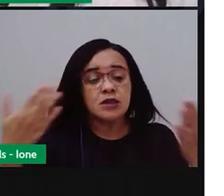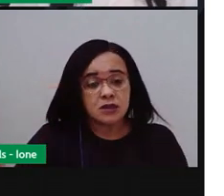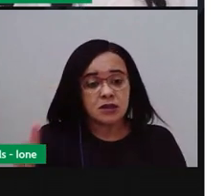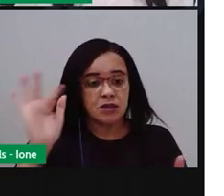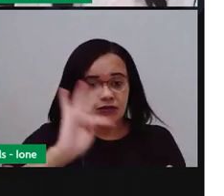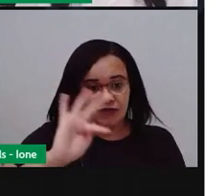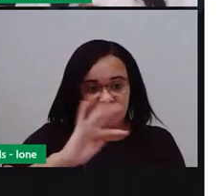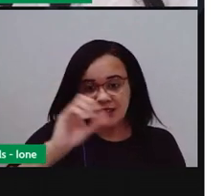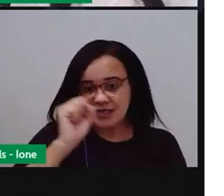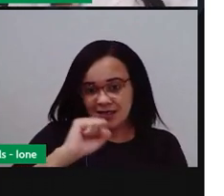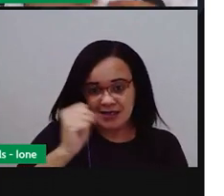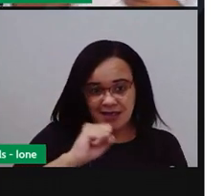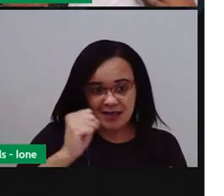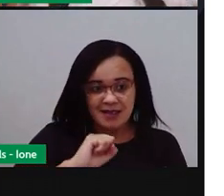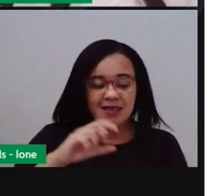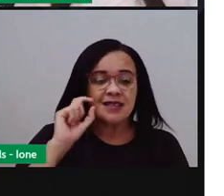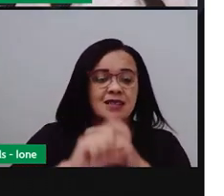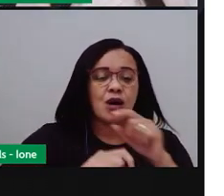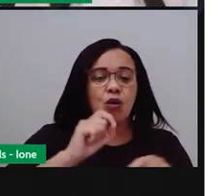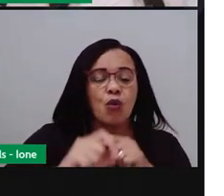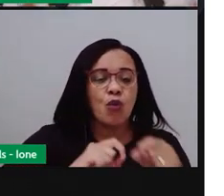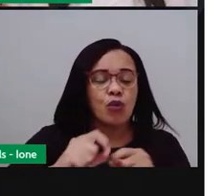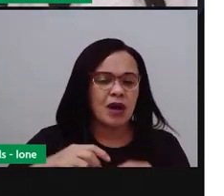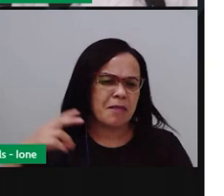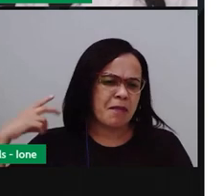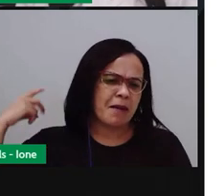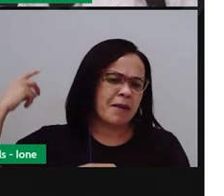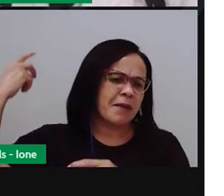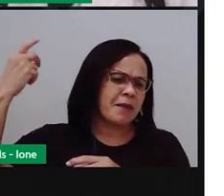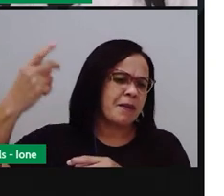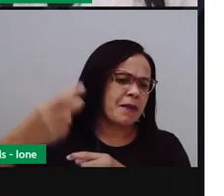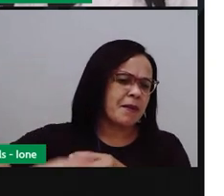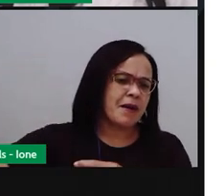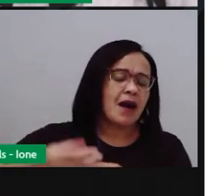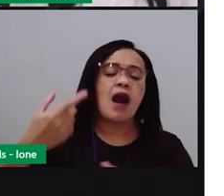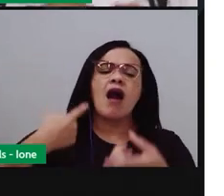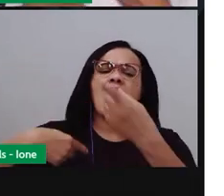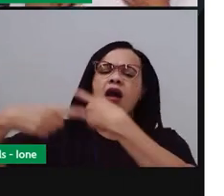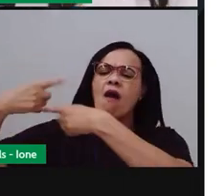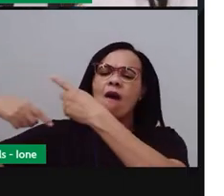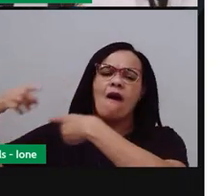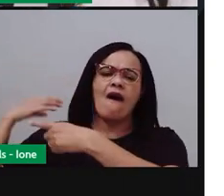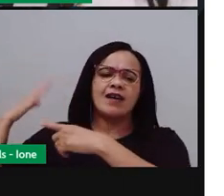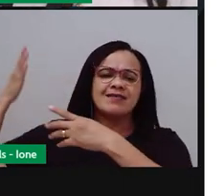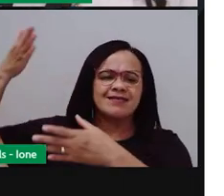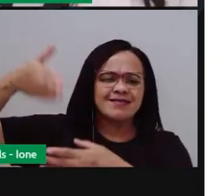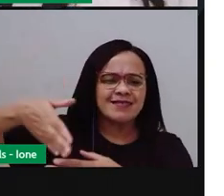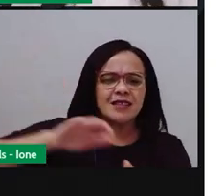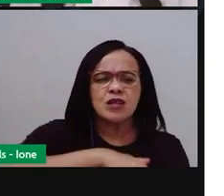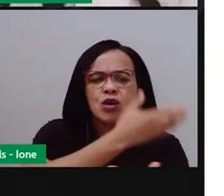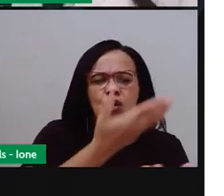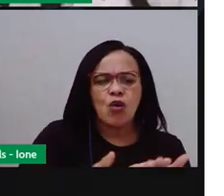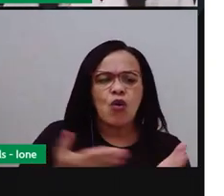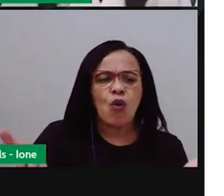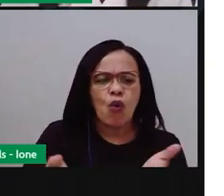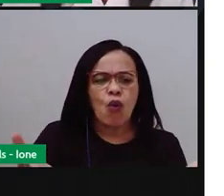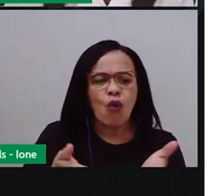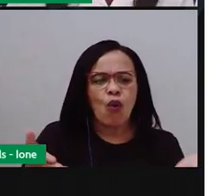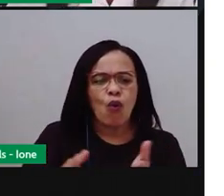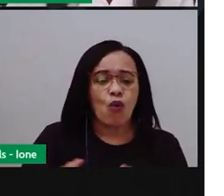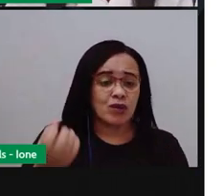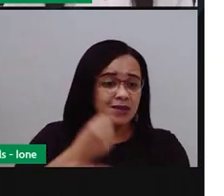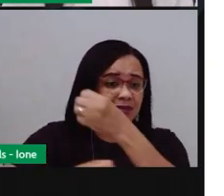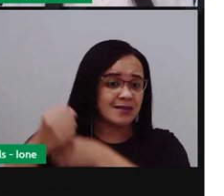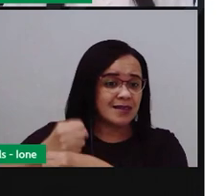e que vem ocorrendo festejos, arraiás, festas, desde os anos 70, lá no